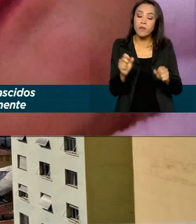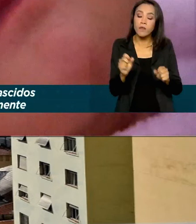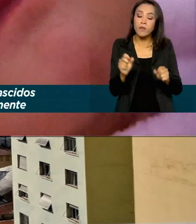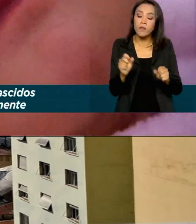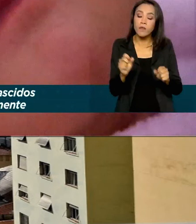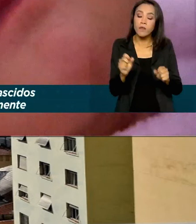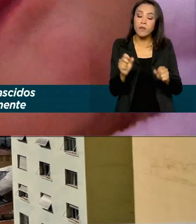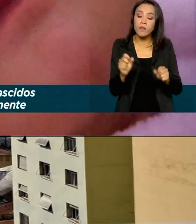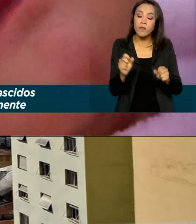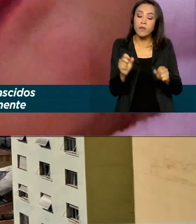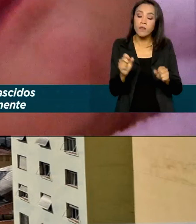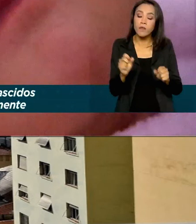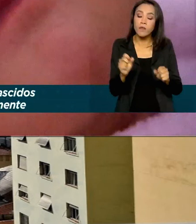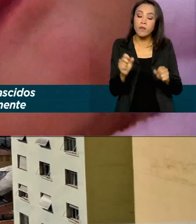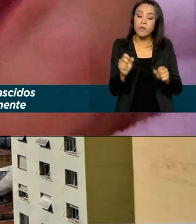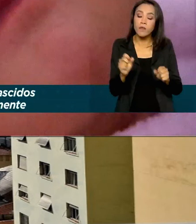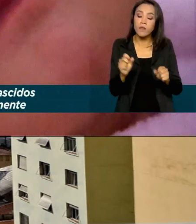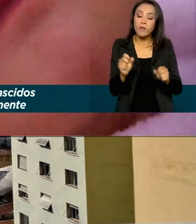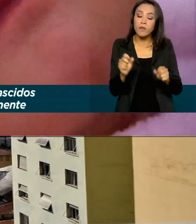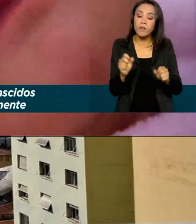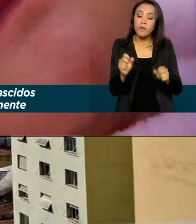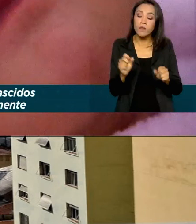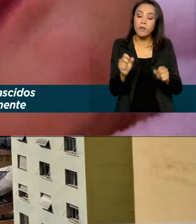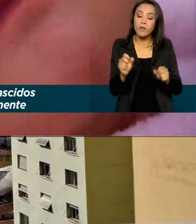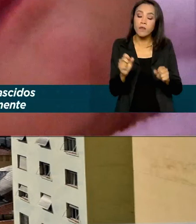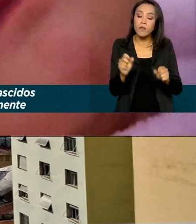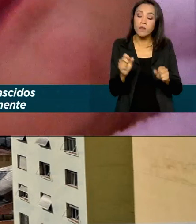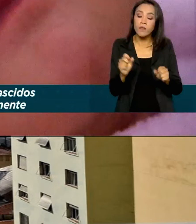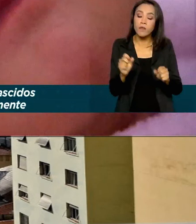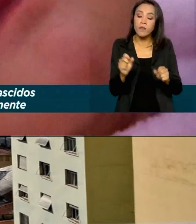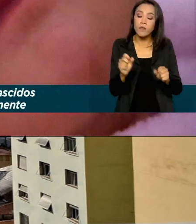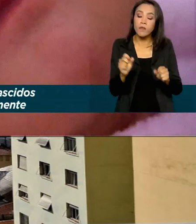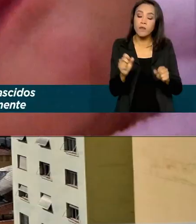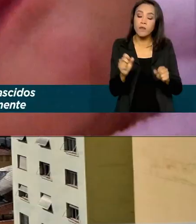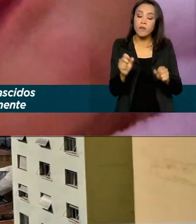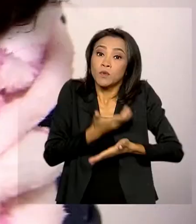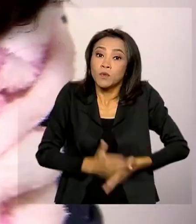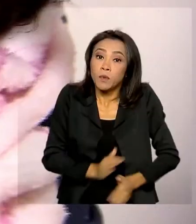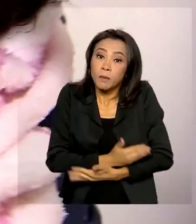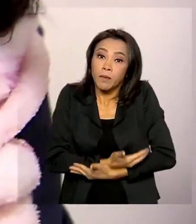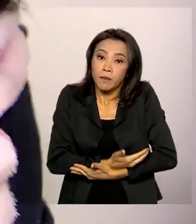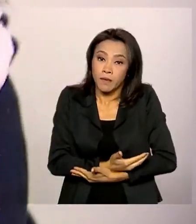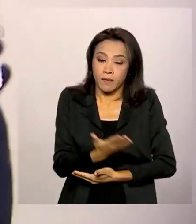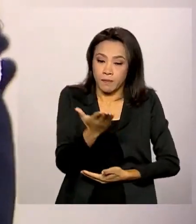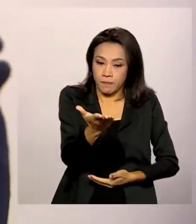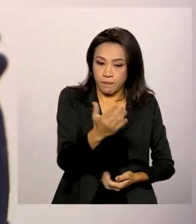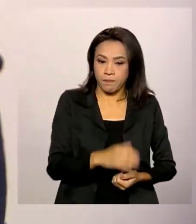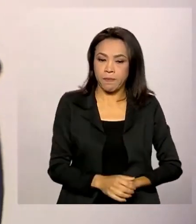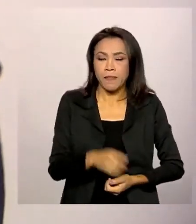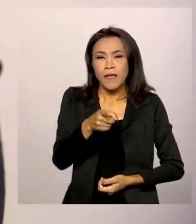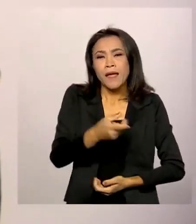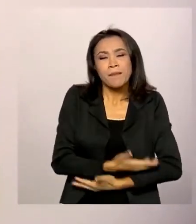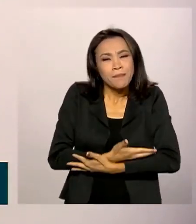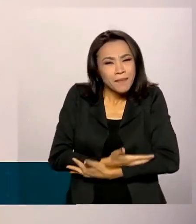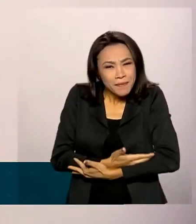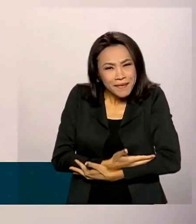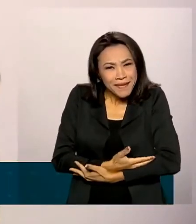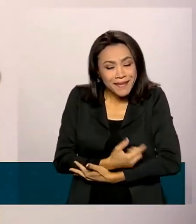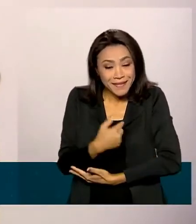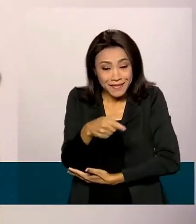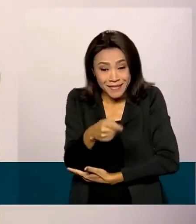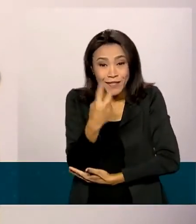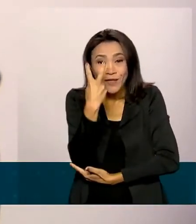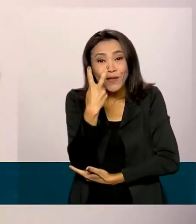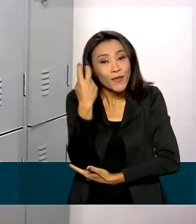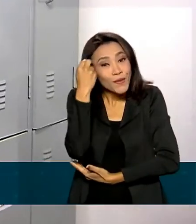especializados nesta reabilitação em todo o país. Vamos conferir. A pequena Sofia tem dois